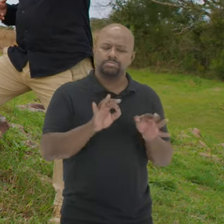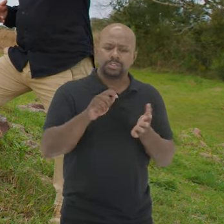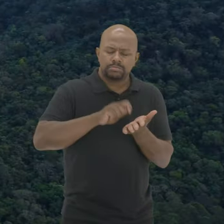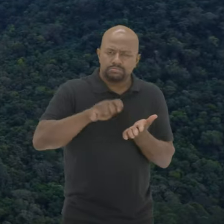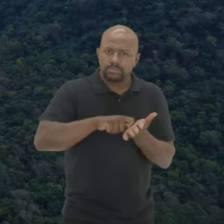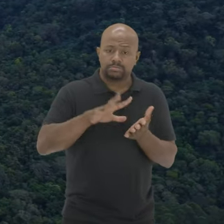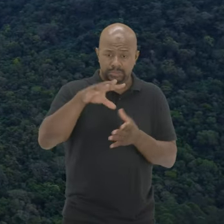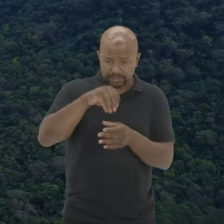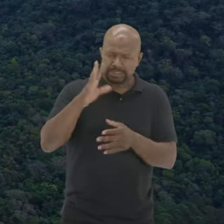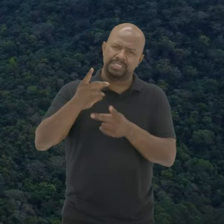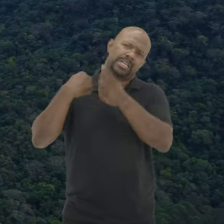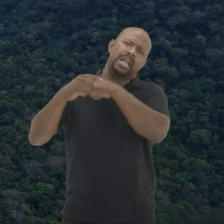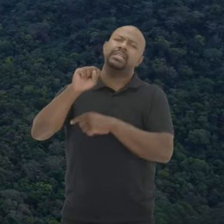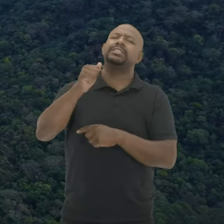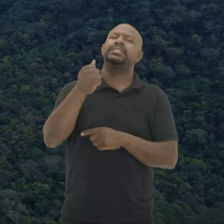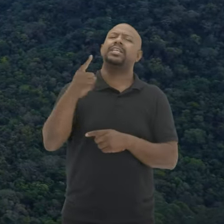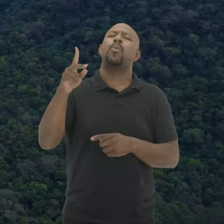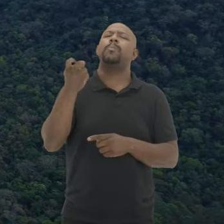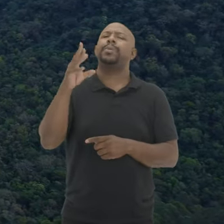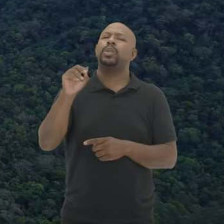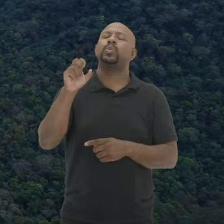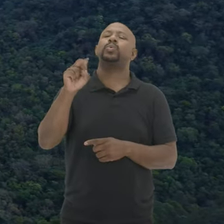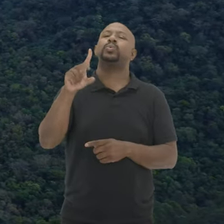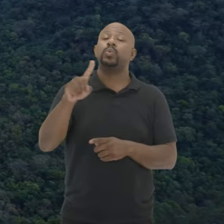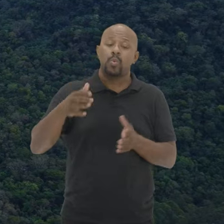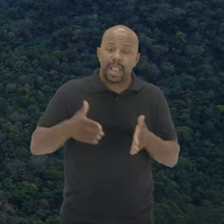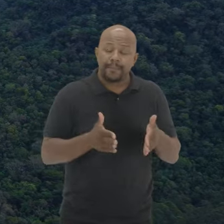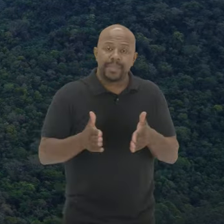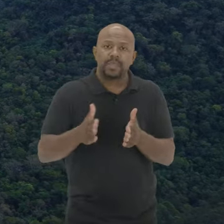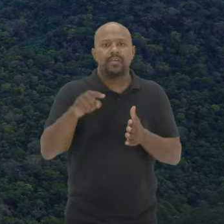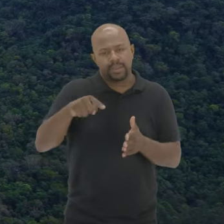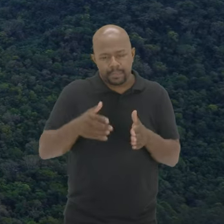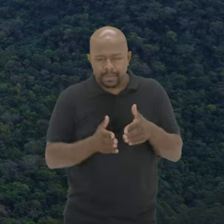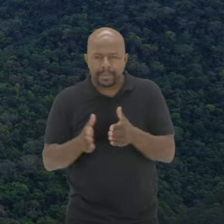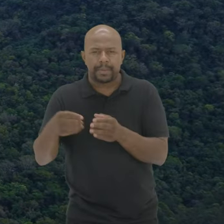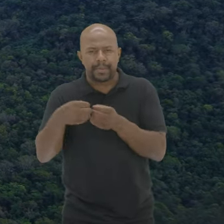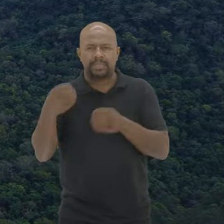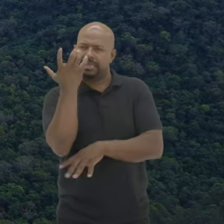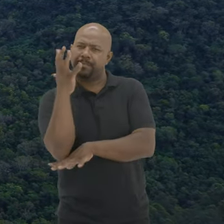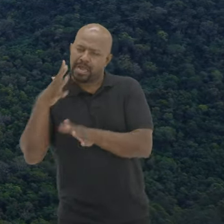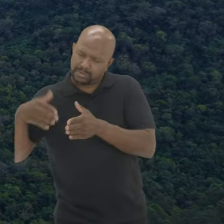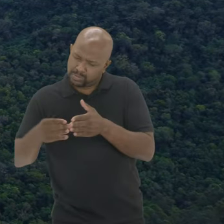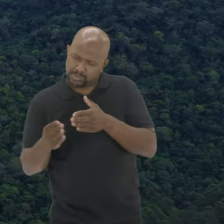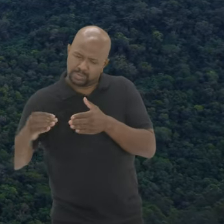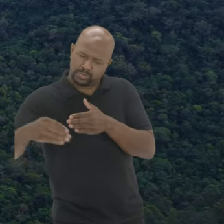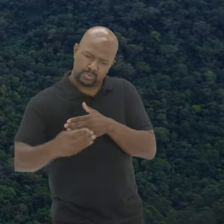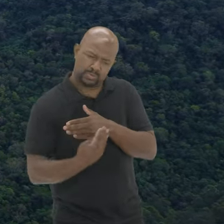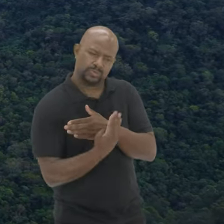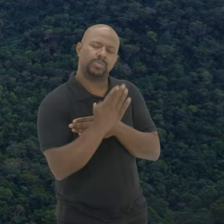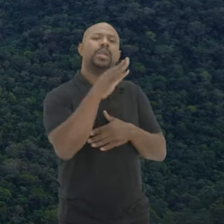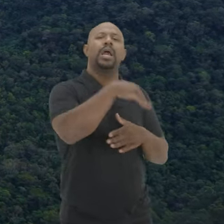traçou Desde a região Lá de São Pedro do Sul Um caminho Esse caminho Vinha pela borda Da mata E